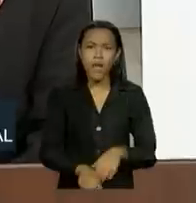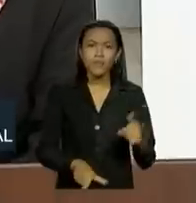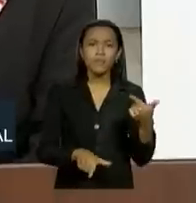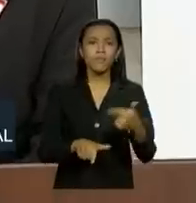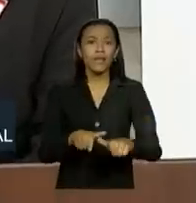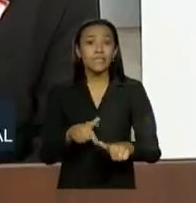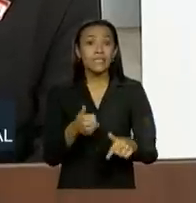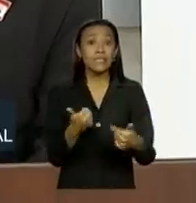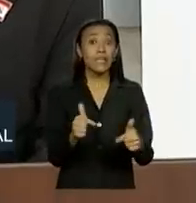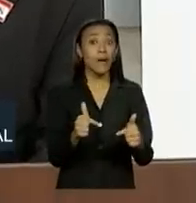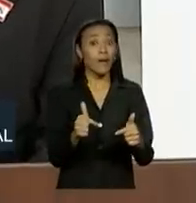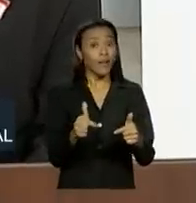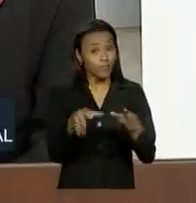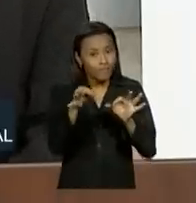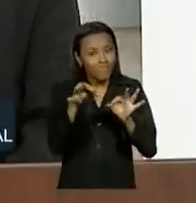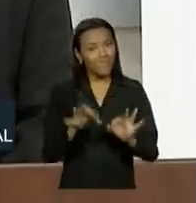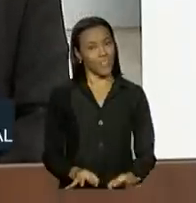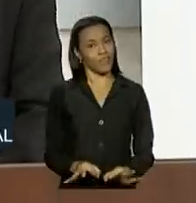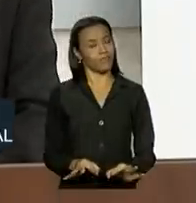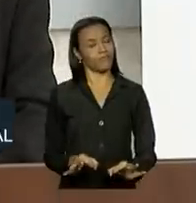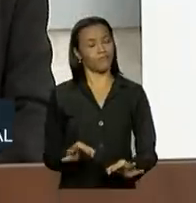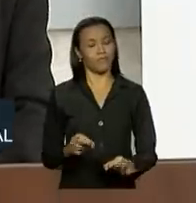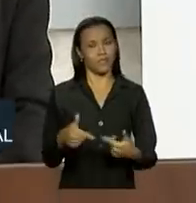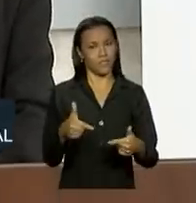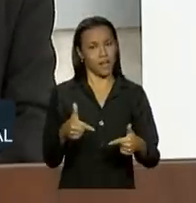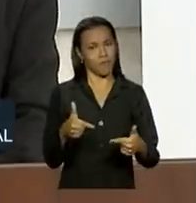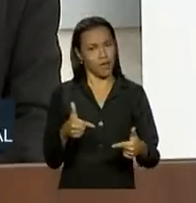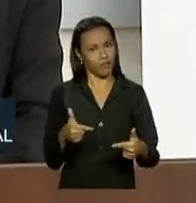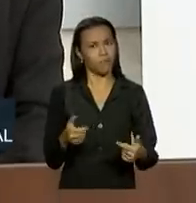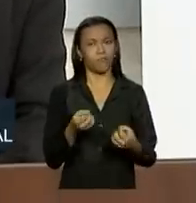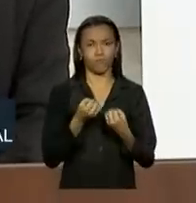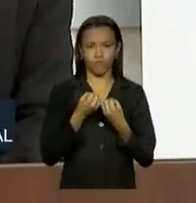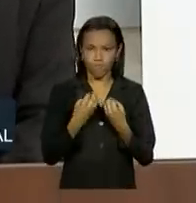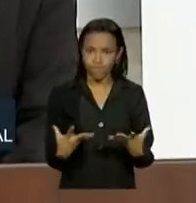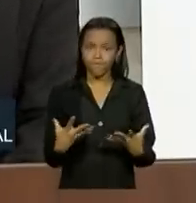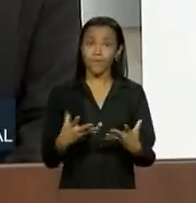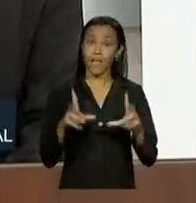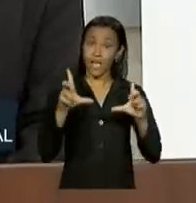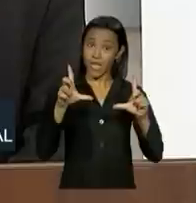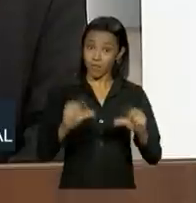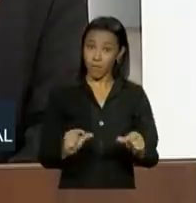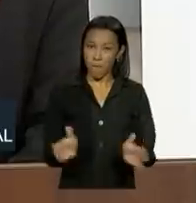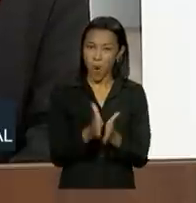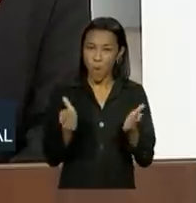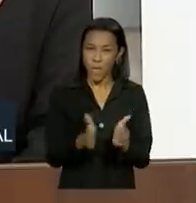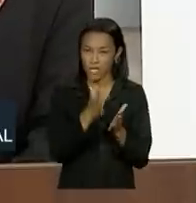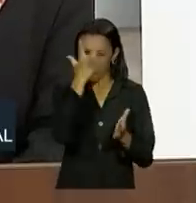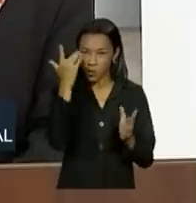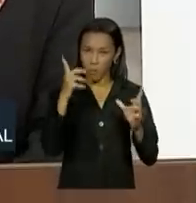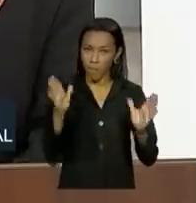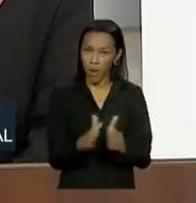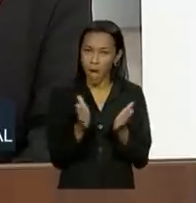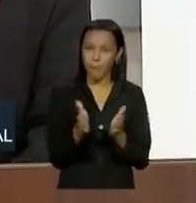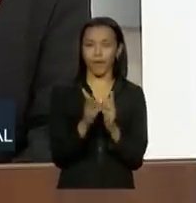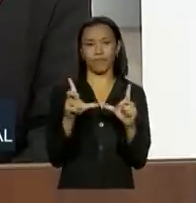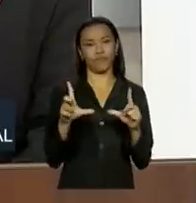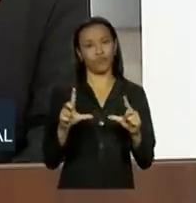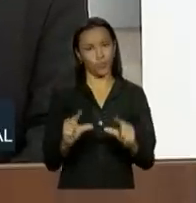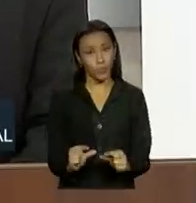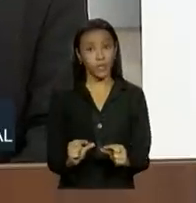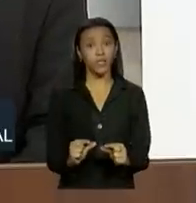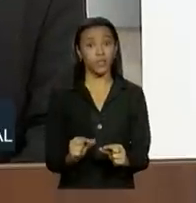mais trabalho decente, emprego decente, eliminar a pobreza? Quero chamar a atenção de que